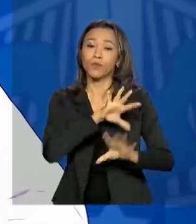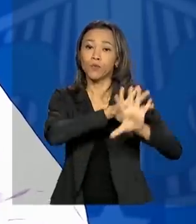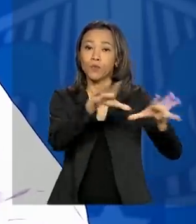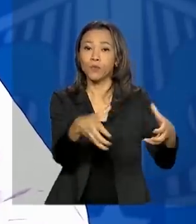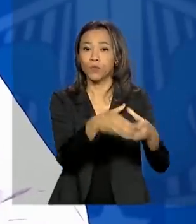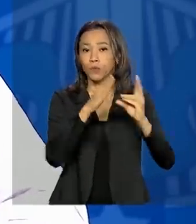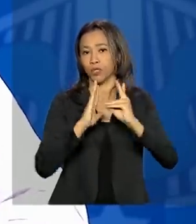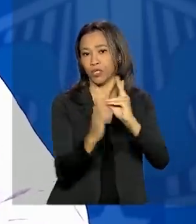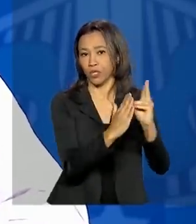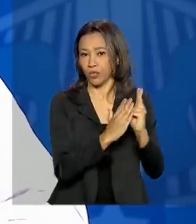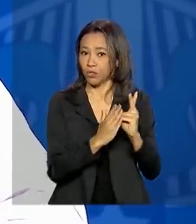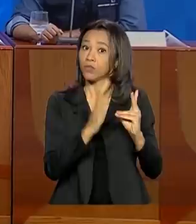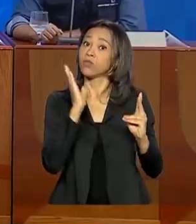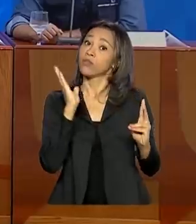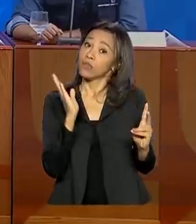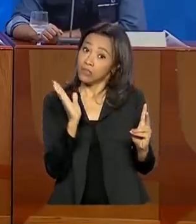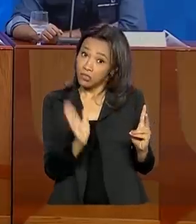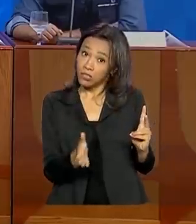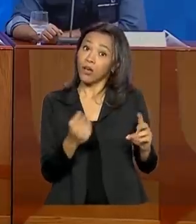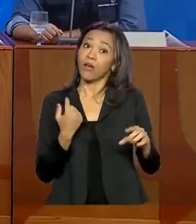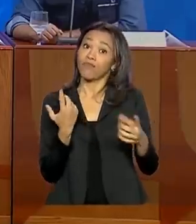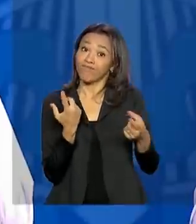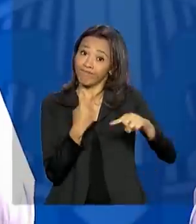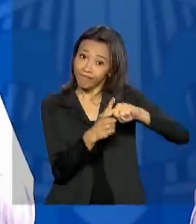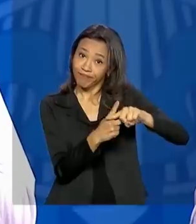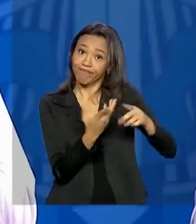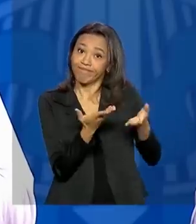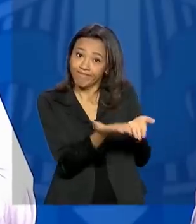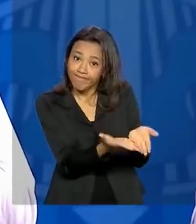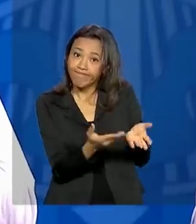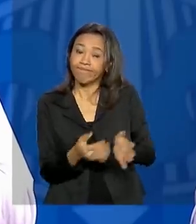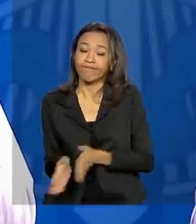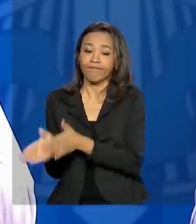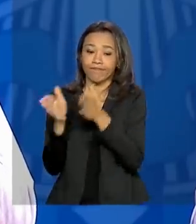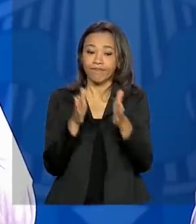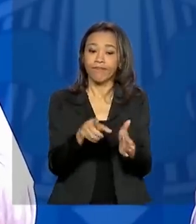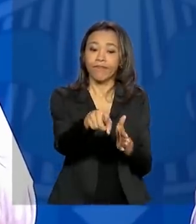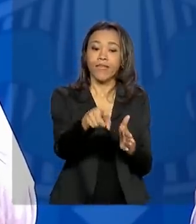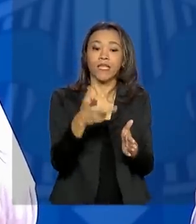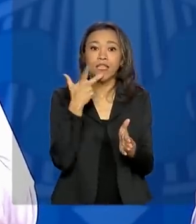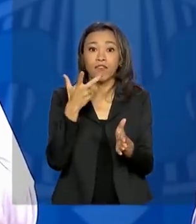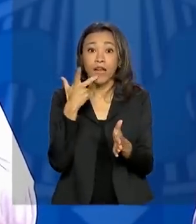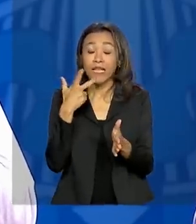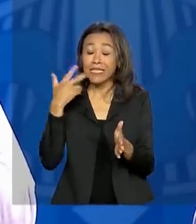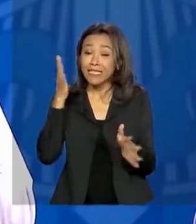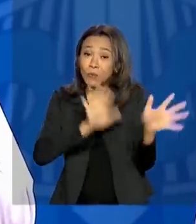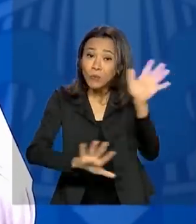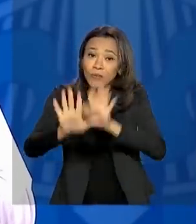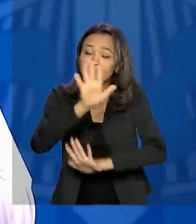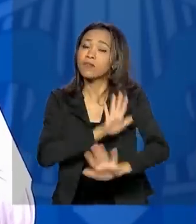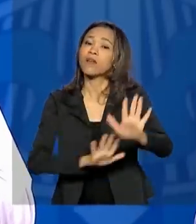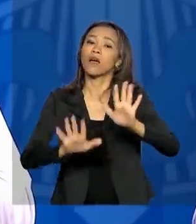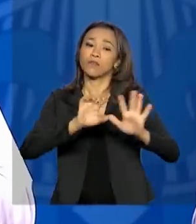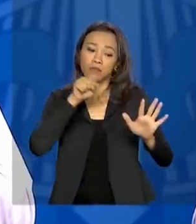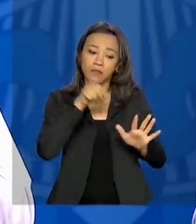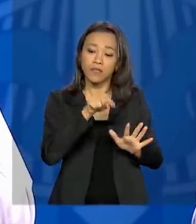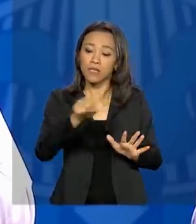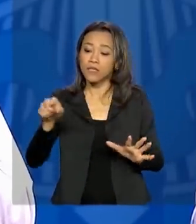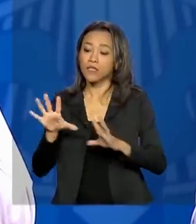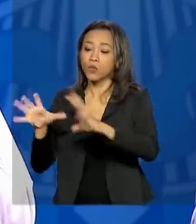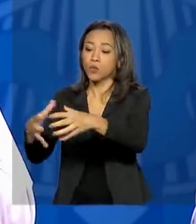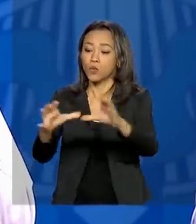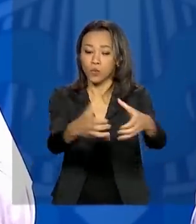Já há um positivo para a covid-19. Há que se tomar um cuidado triplicado nessas comunidades,